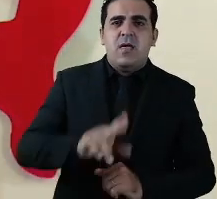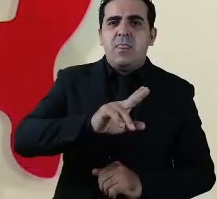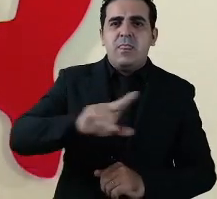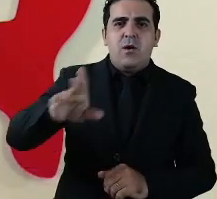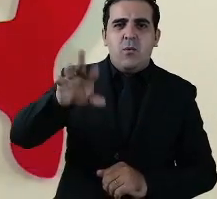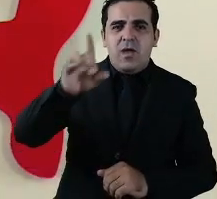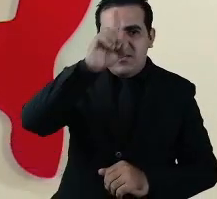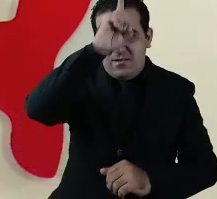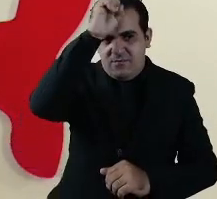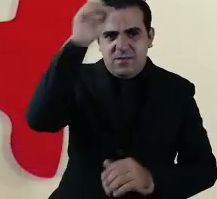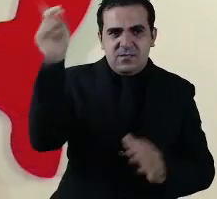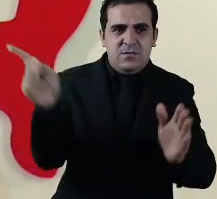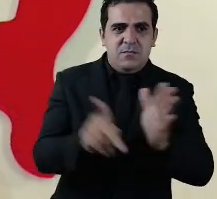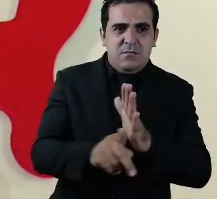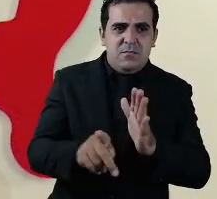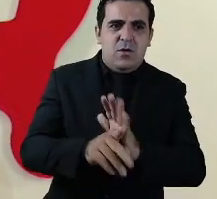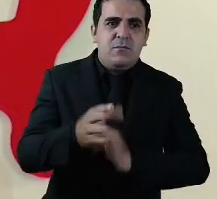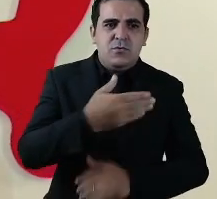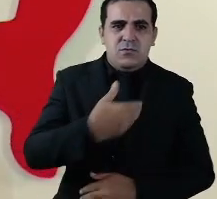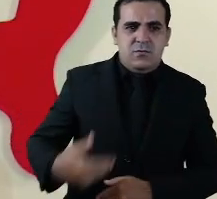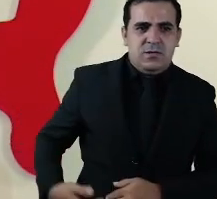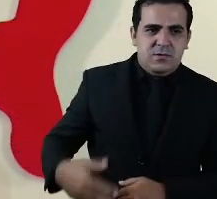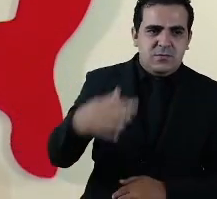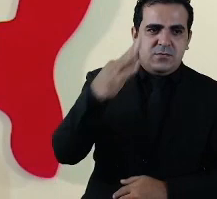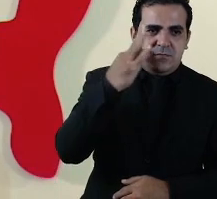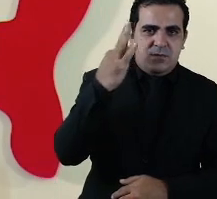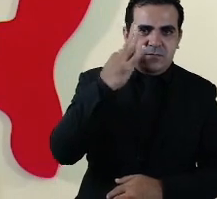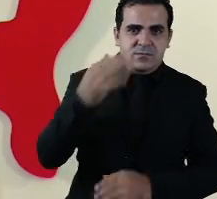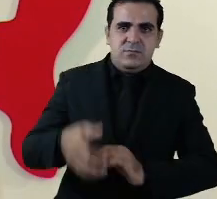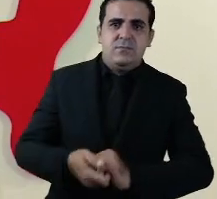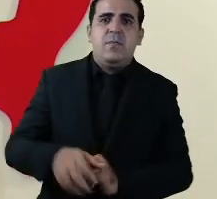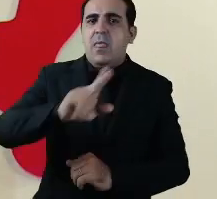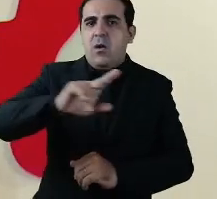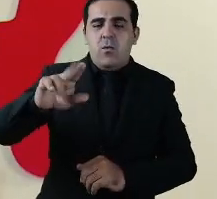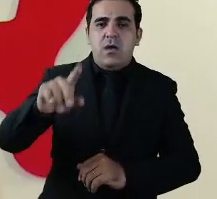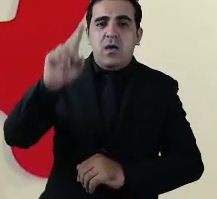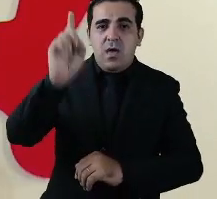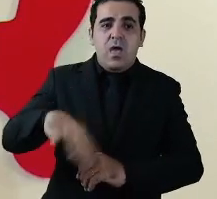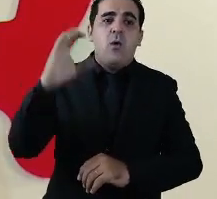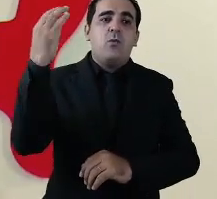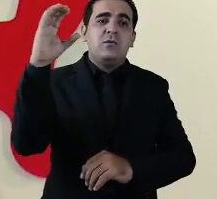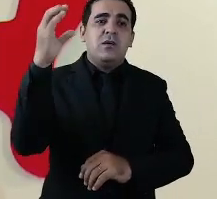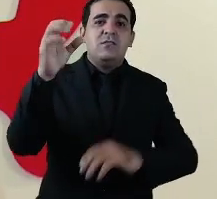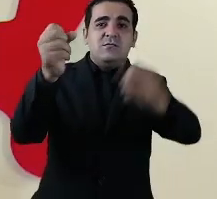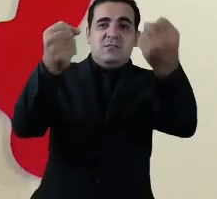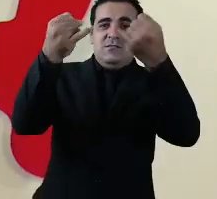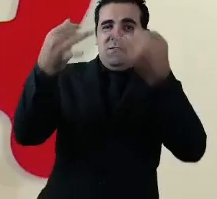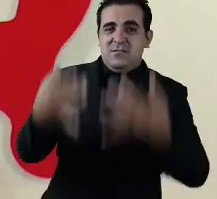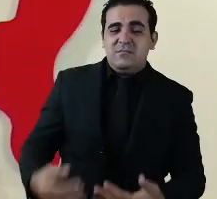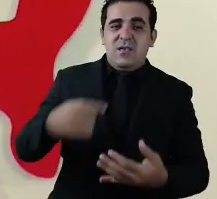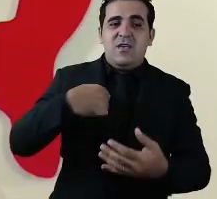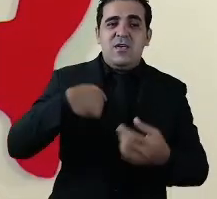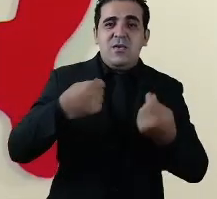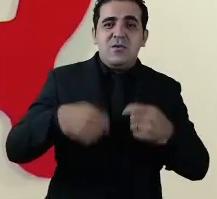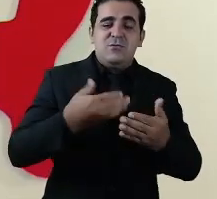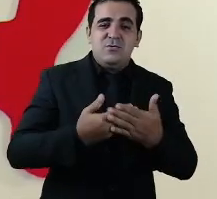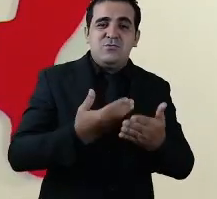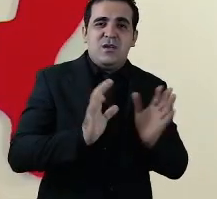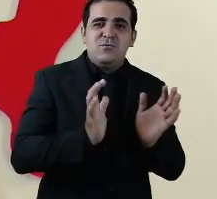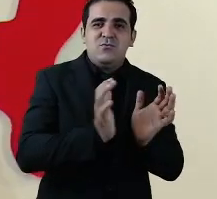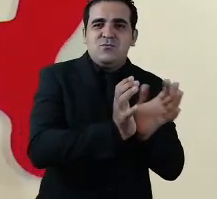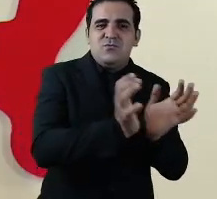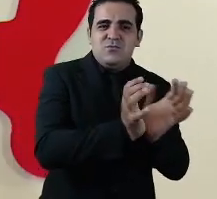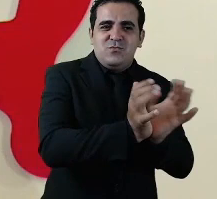é invenção do governador Flávio Dito. Isto é o que a ciência indica e que eu tenho estudado com a minha